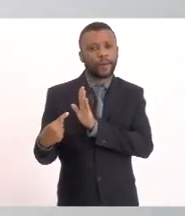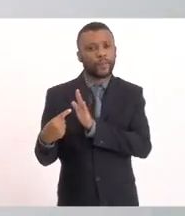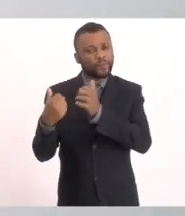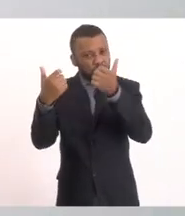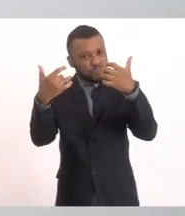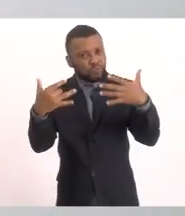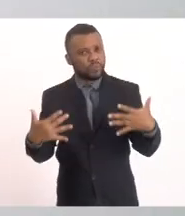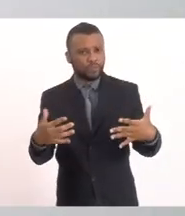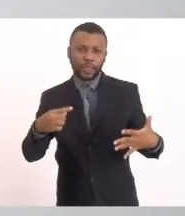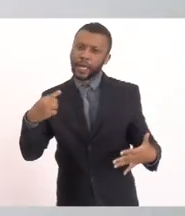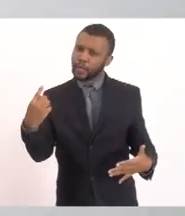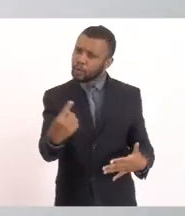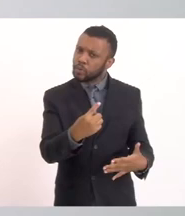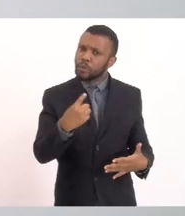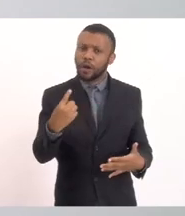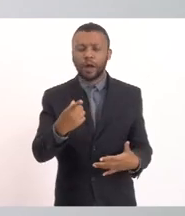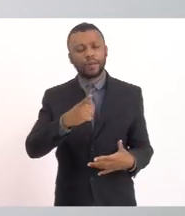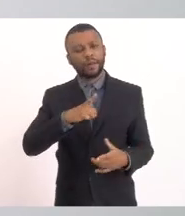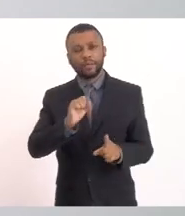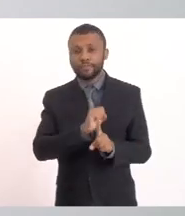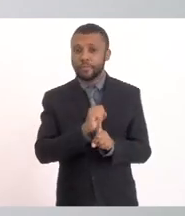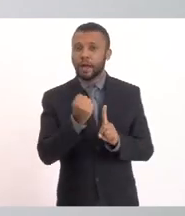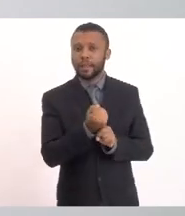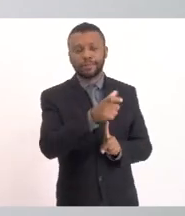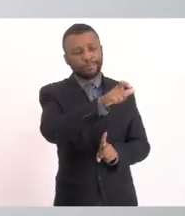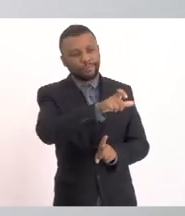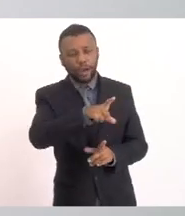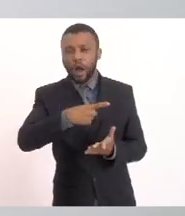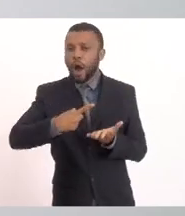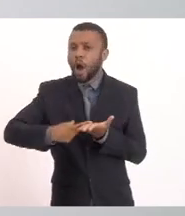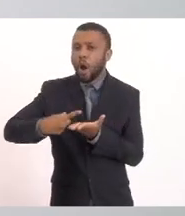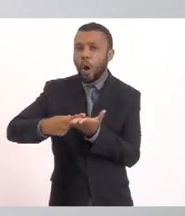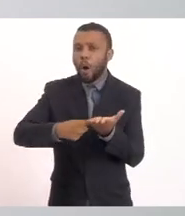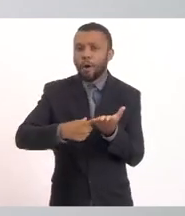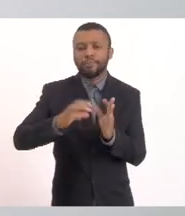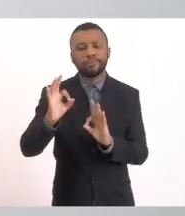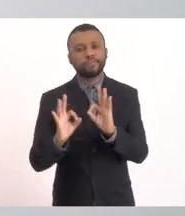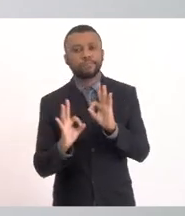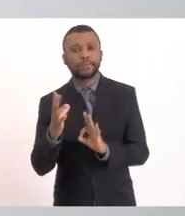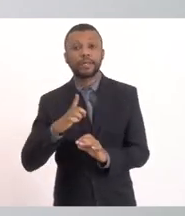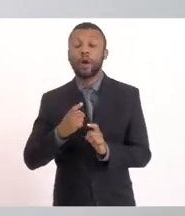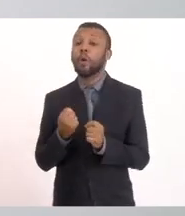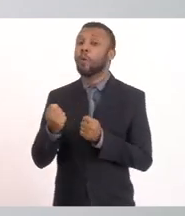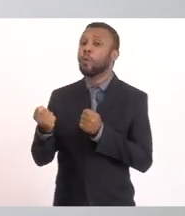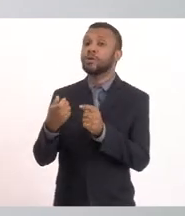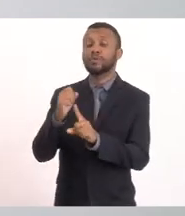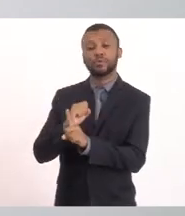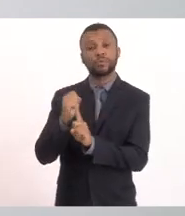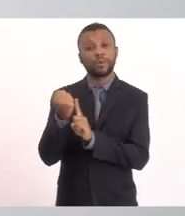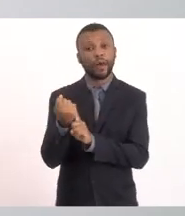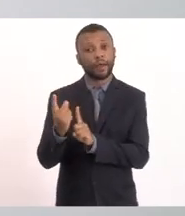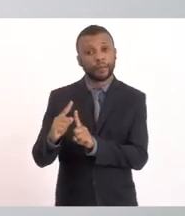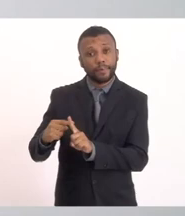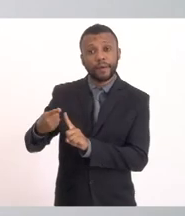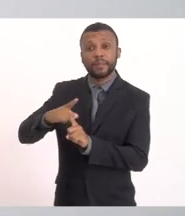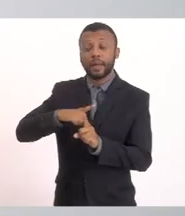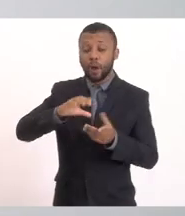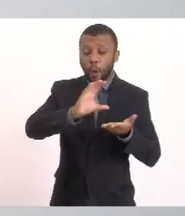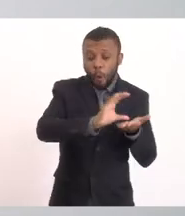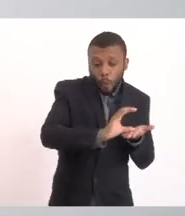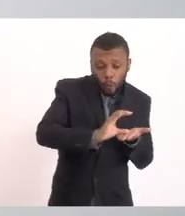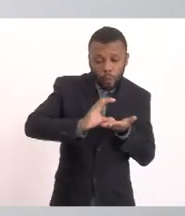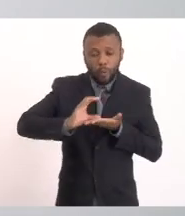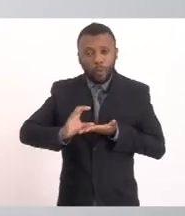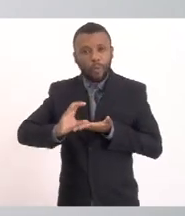Enquanto Sociedade civil organizada O controle social O Conselho de Meio Ambiente De